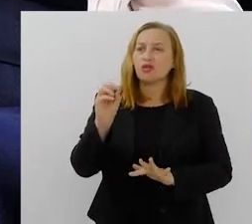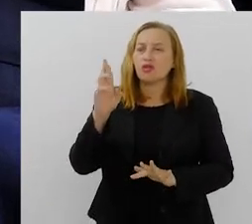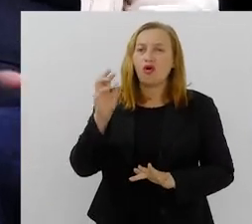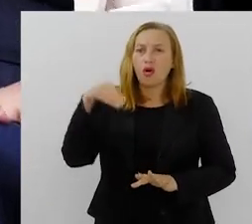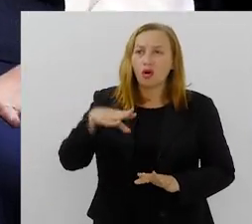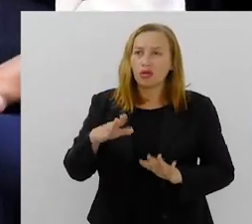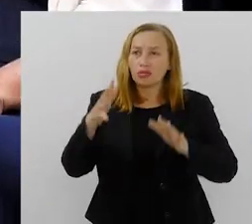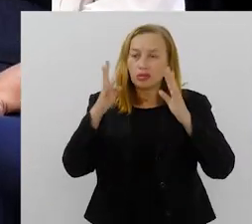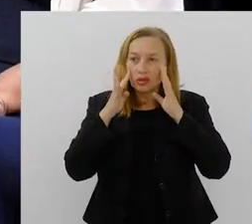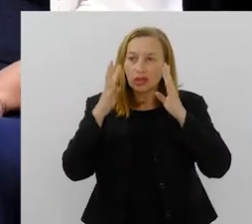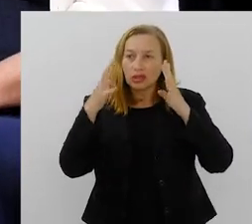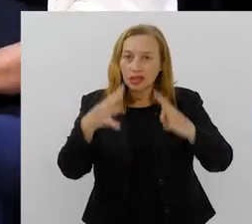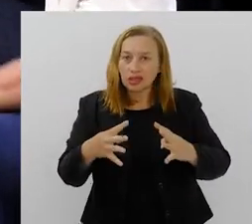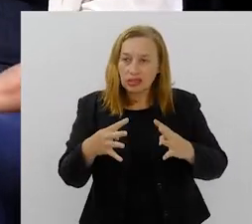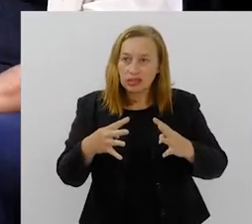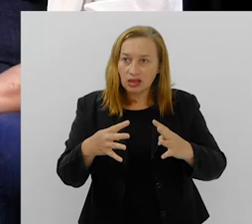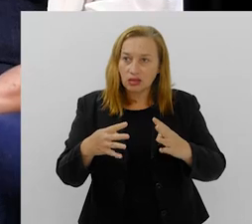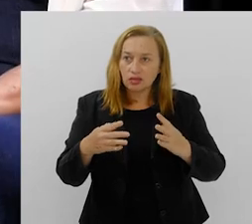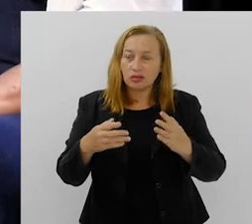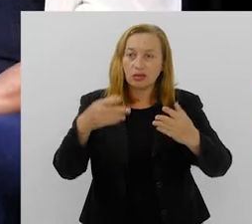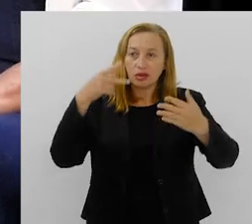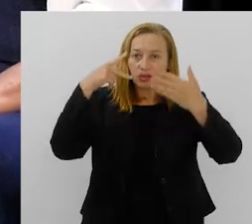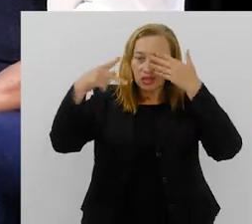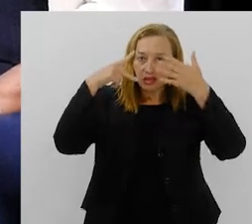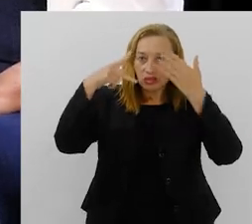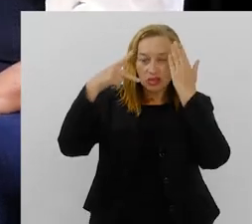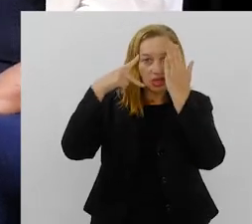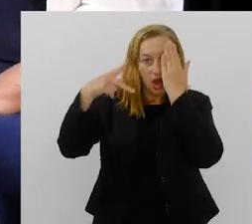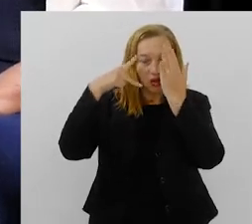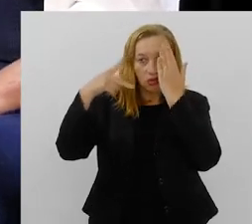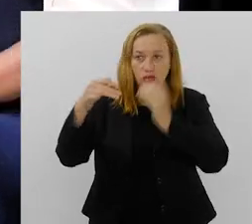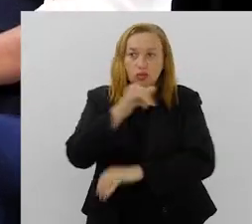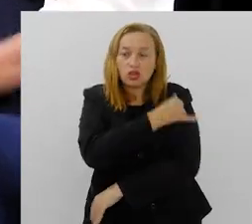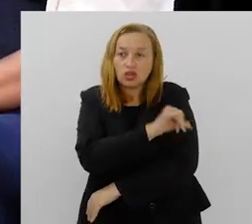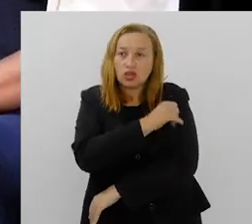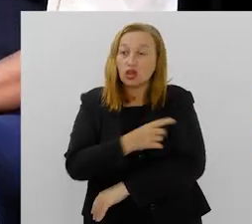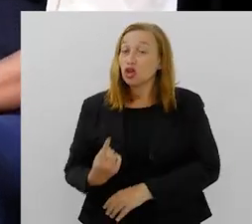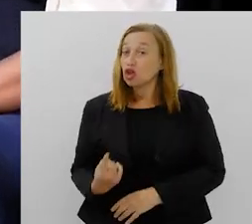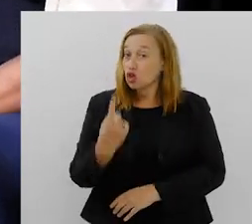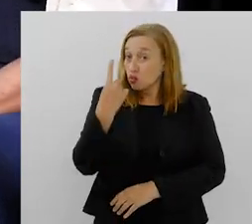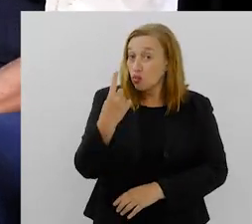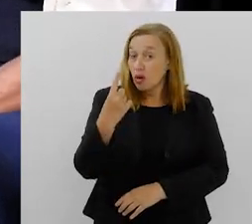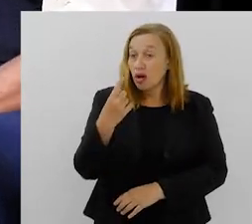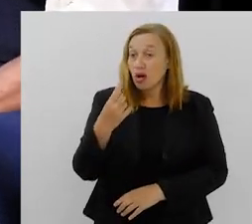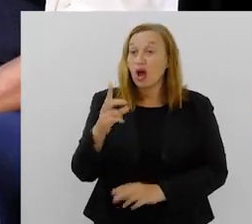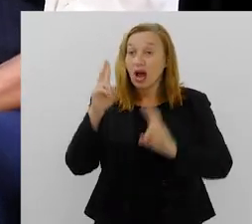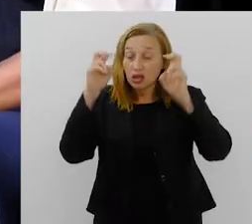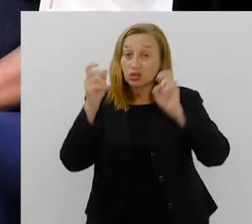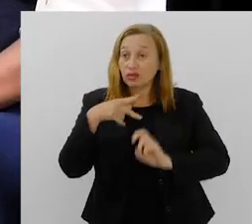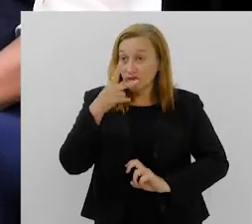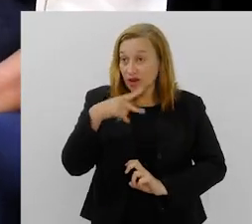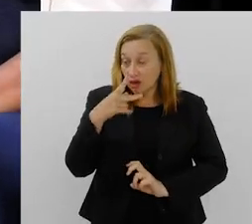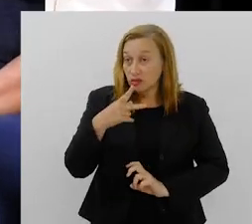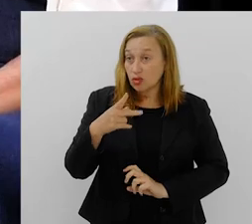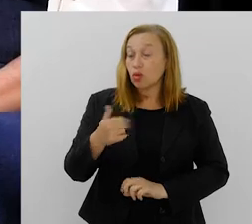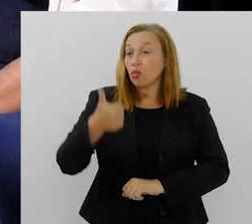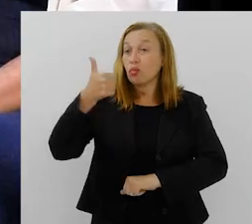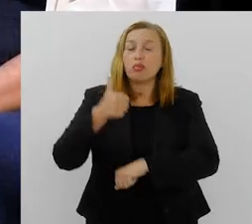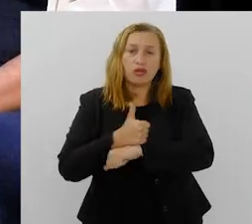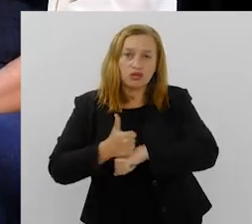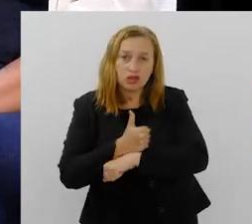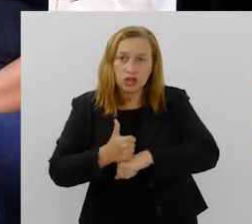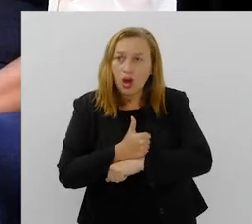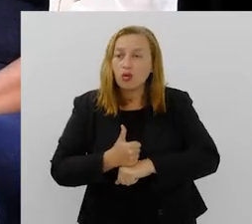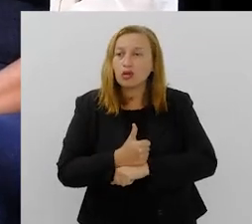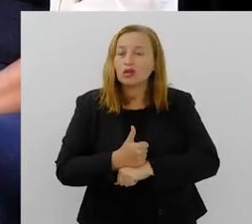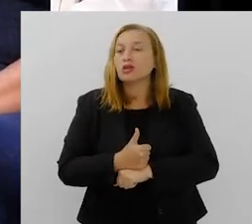Psicossocial para Criança e Adolescente aqui no Rio de Janeiro. E aí uma questão que foi colocada lá foi o aumento por uma profissional da educação,